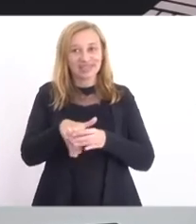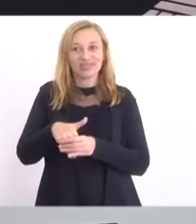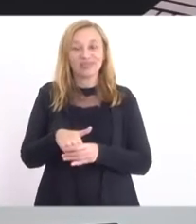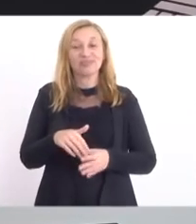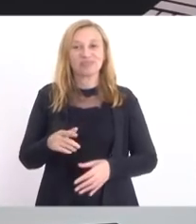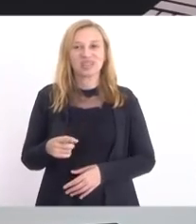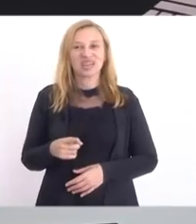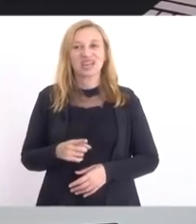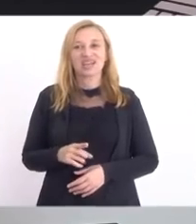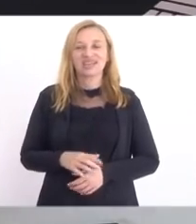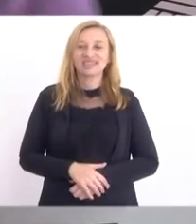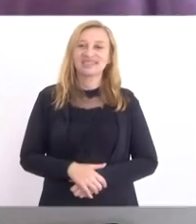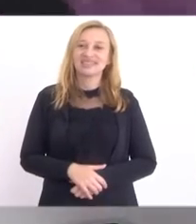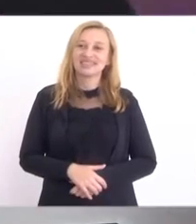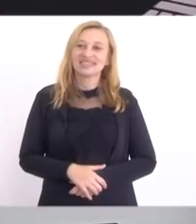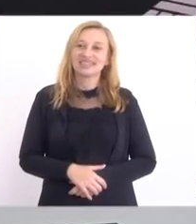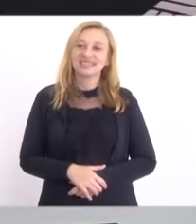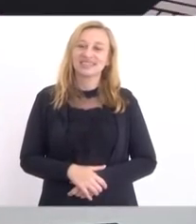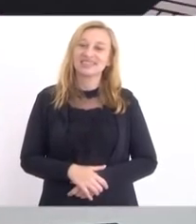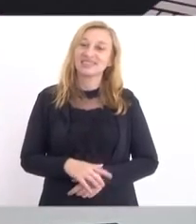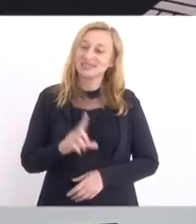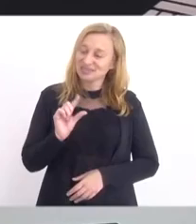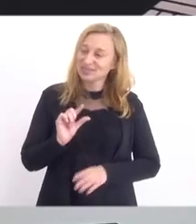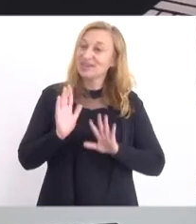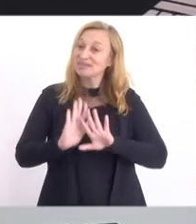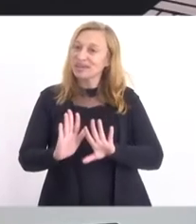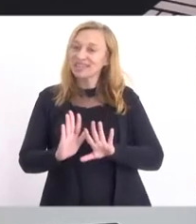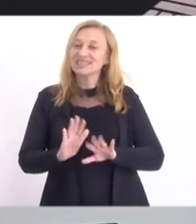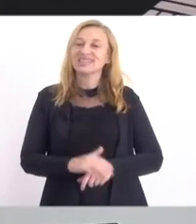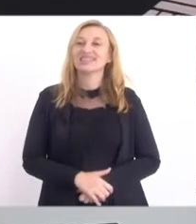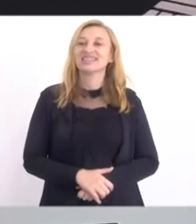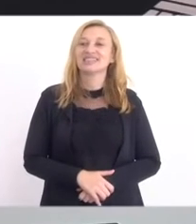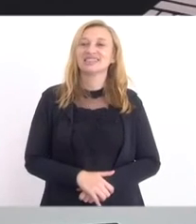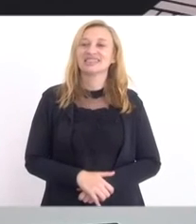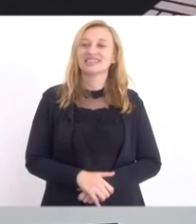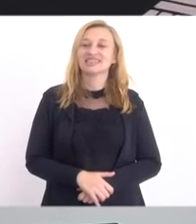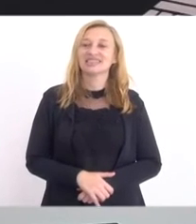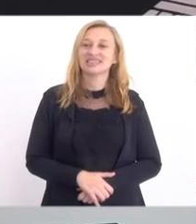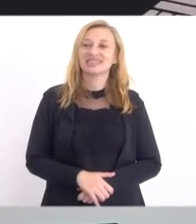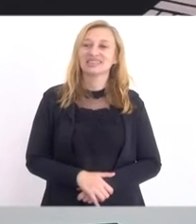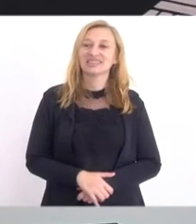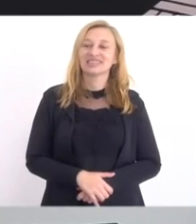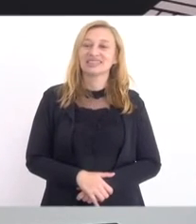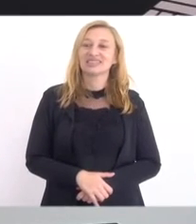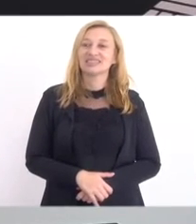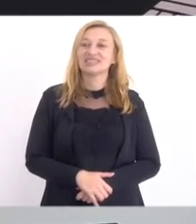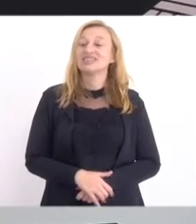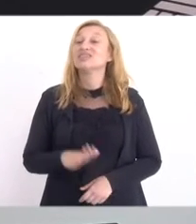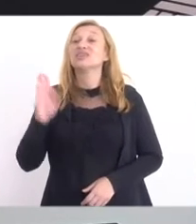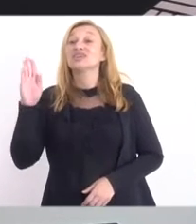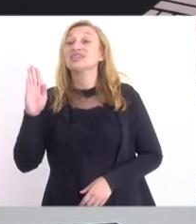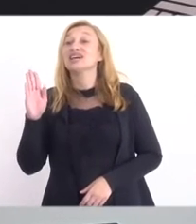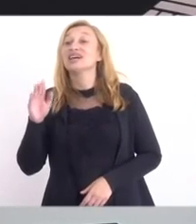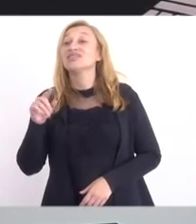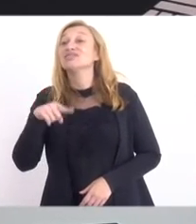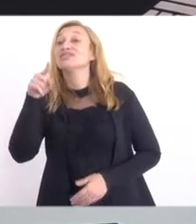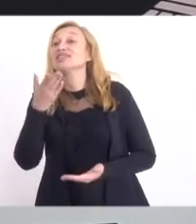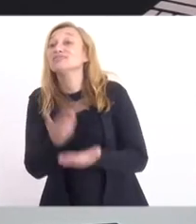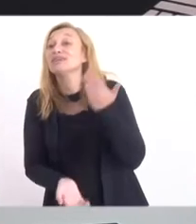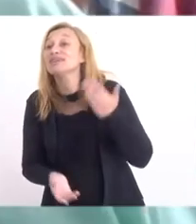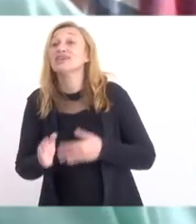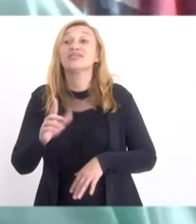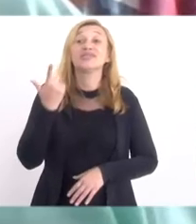isso aqui é só um adendo para amenizar, mas deixar aqui. Mas já agora, o candidato de vocês ganhou ou perdeu? Ganhou.